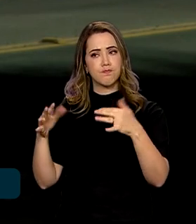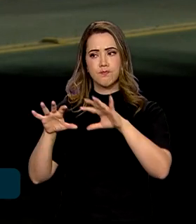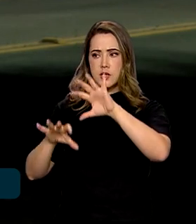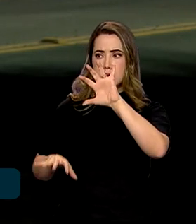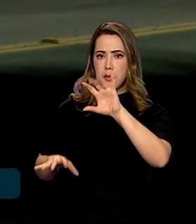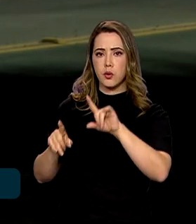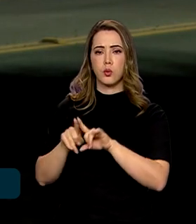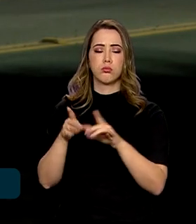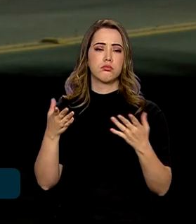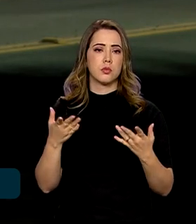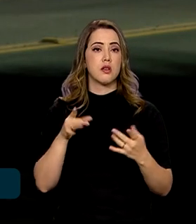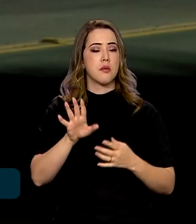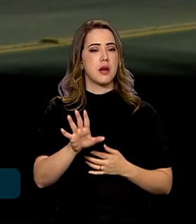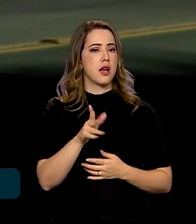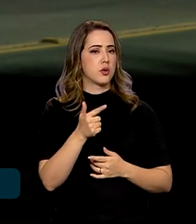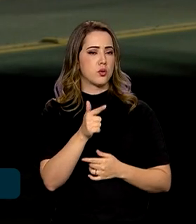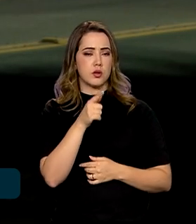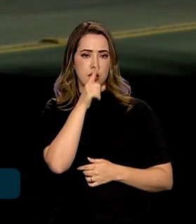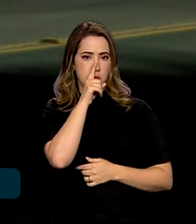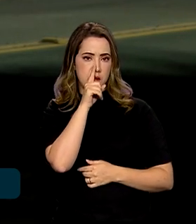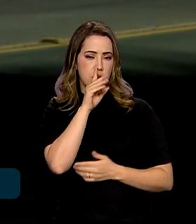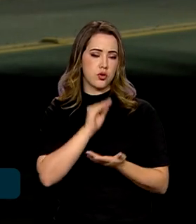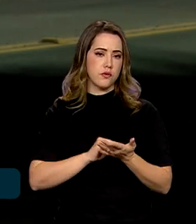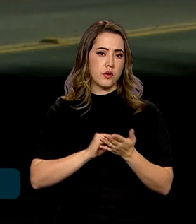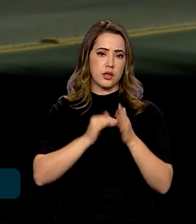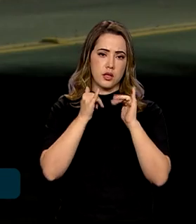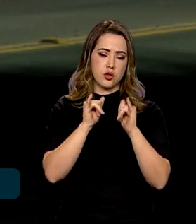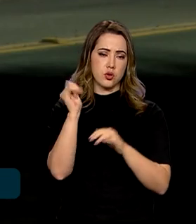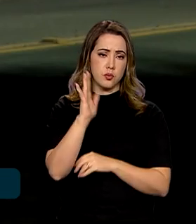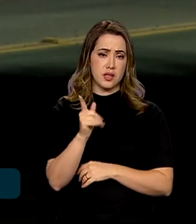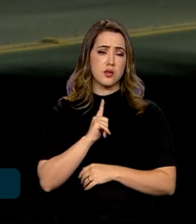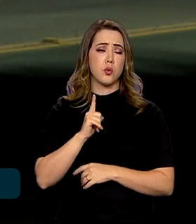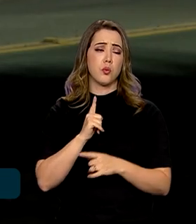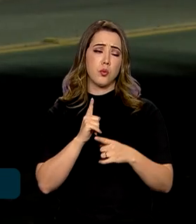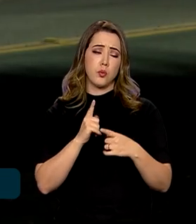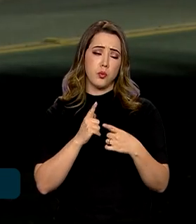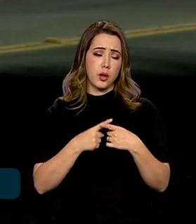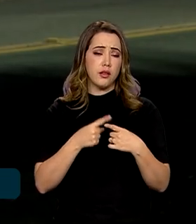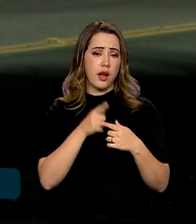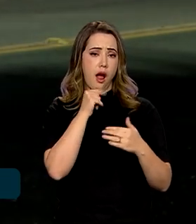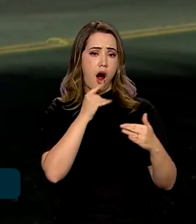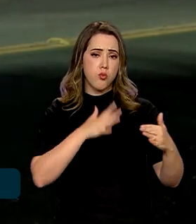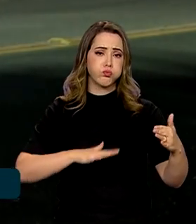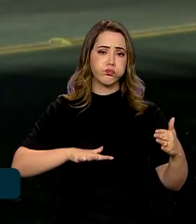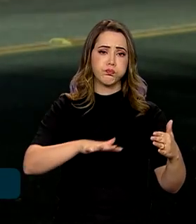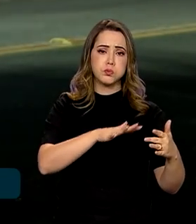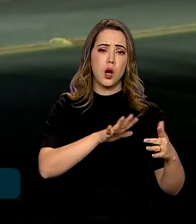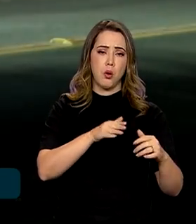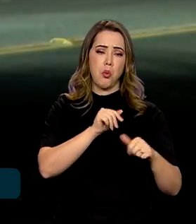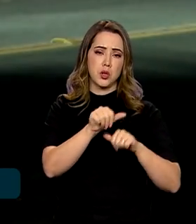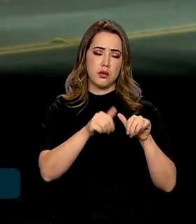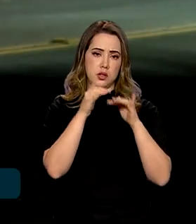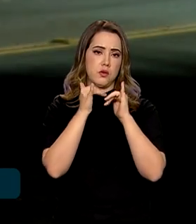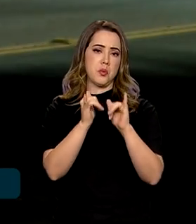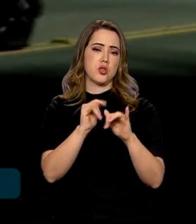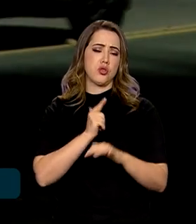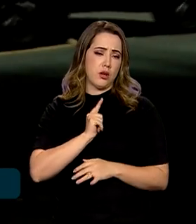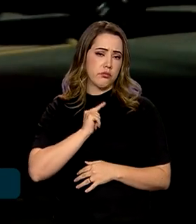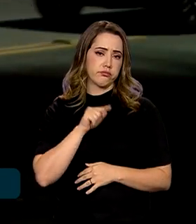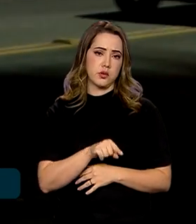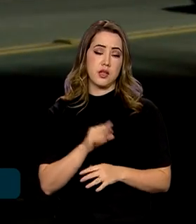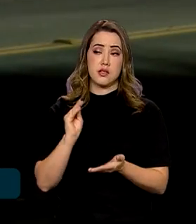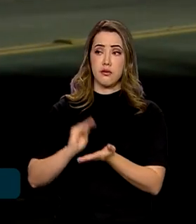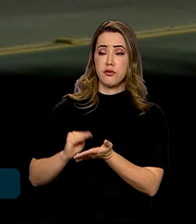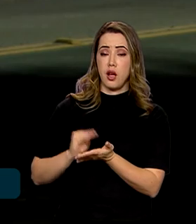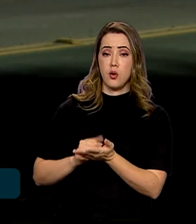faltar energia no Brasil porque os reservatórios estão abastecidos para o funcionamento das hidrelétricas. E disse ainda que essa falta de